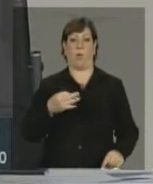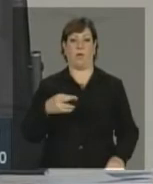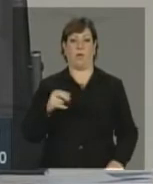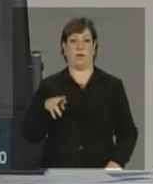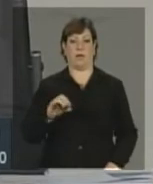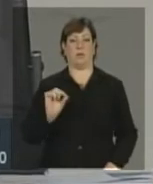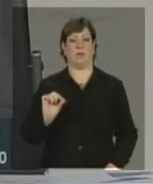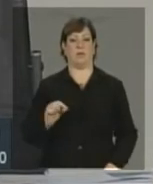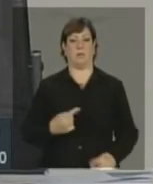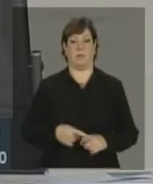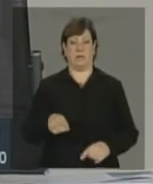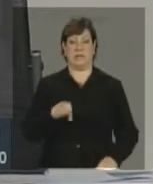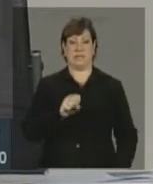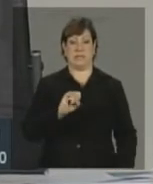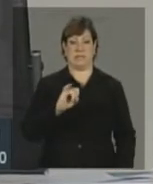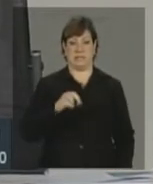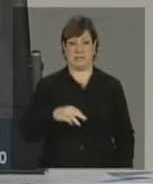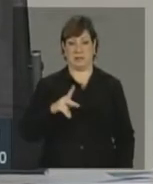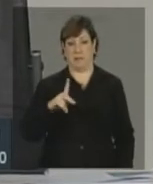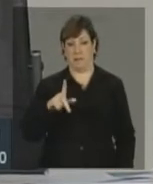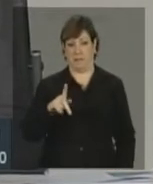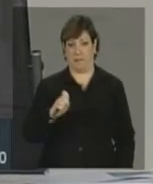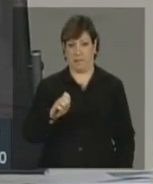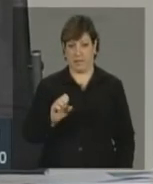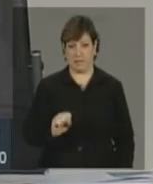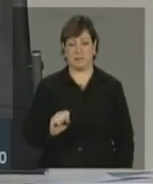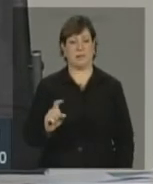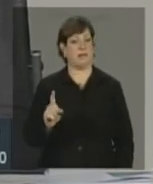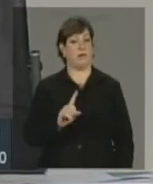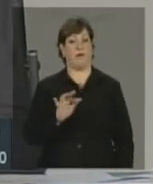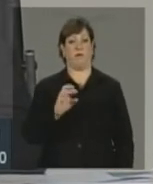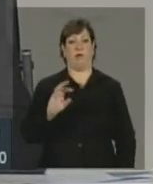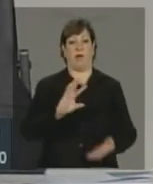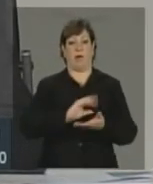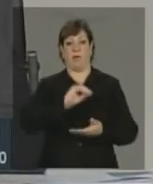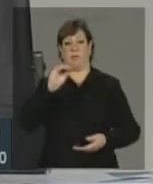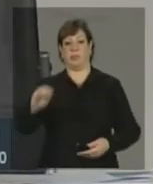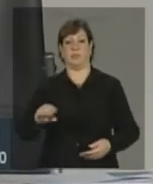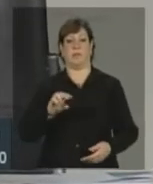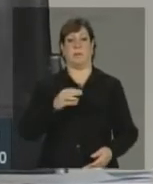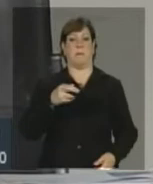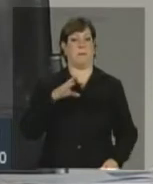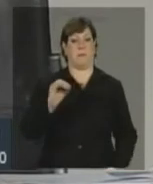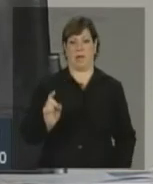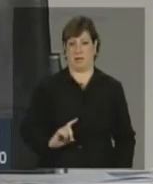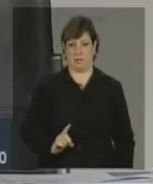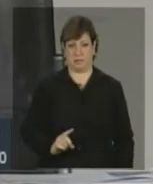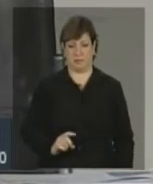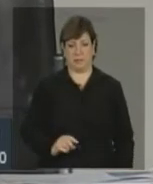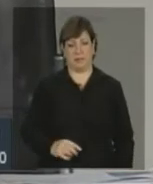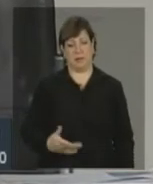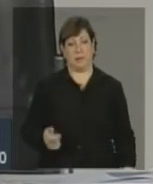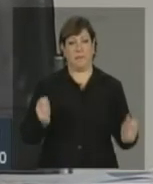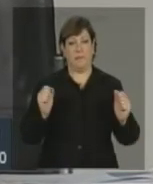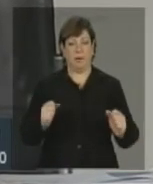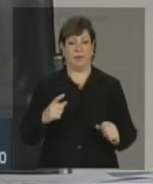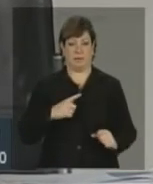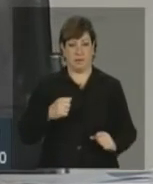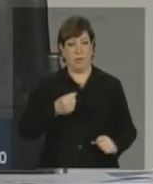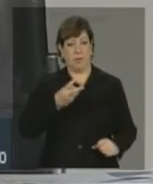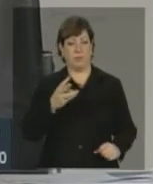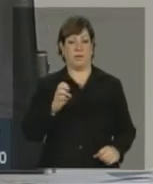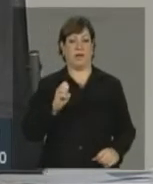o simples não foi adiado para março. portanto, pode ter algum efeito em